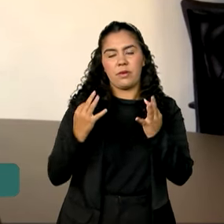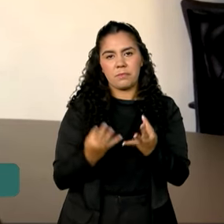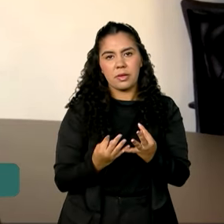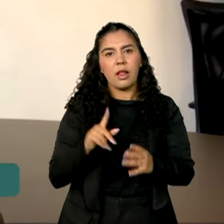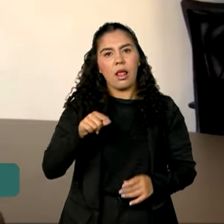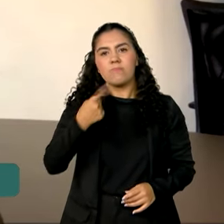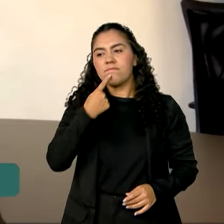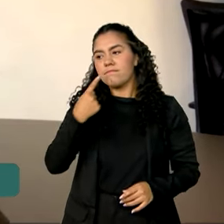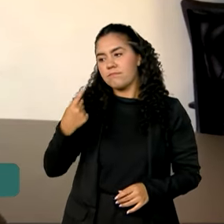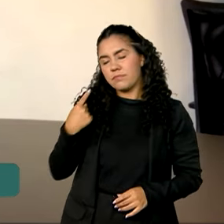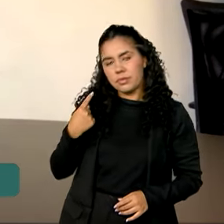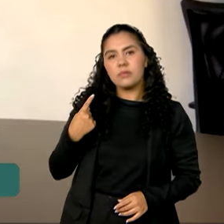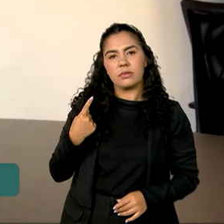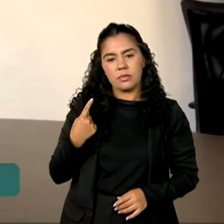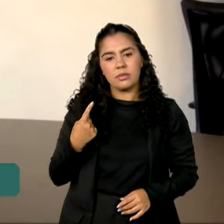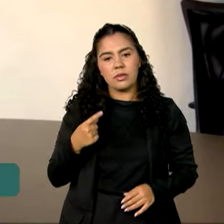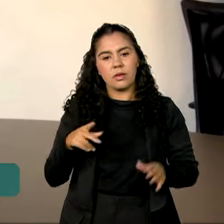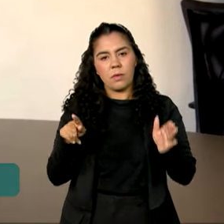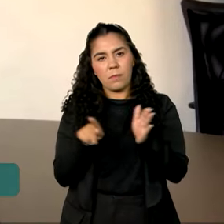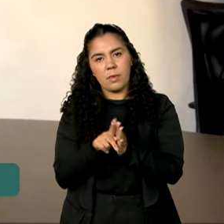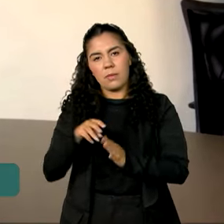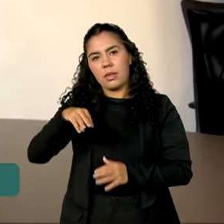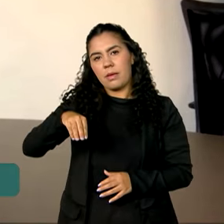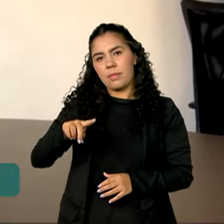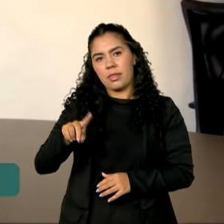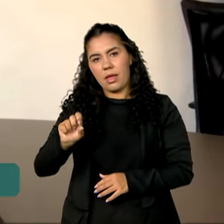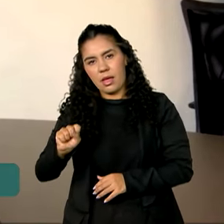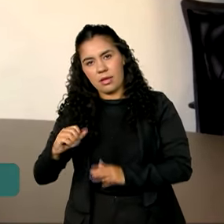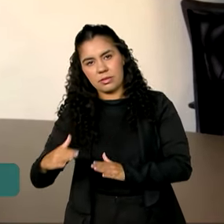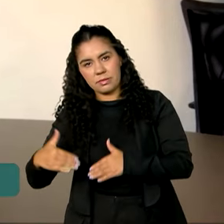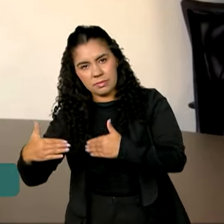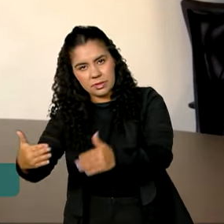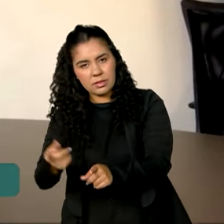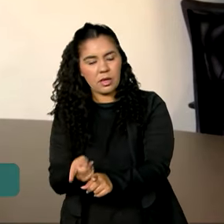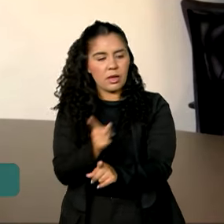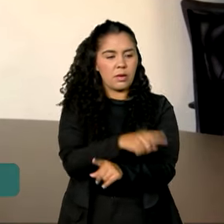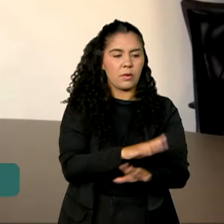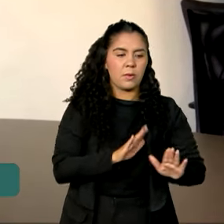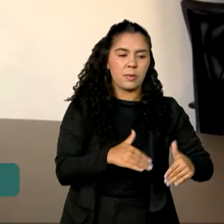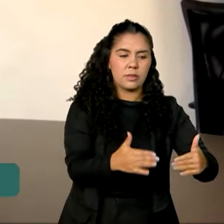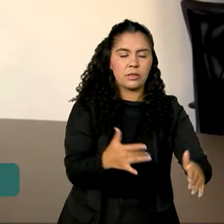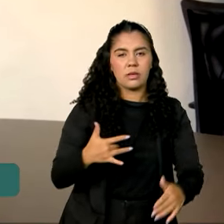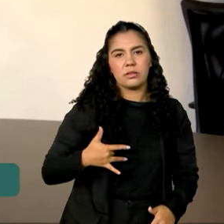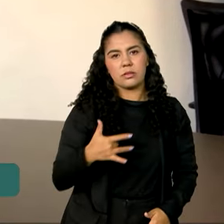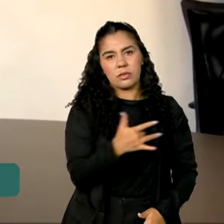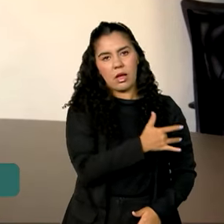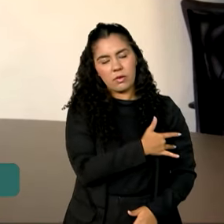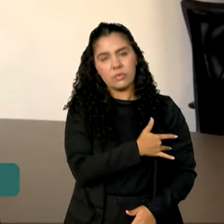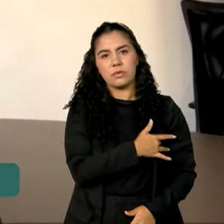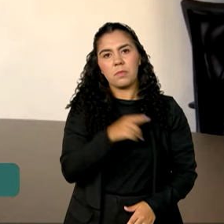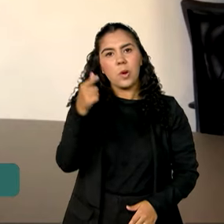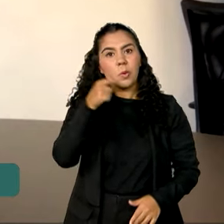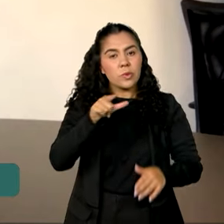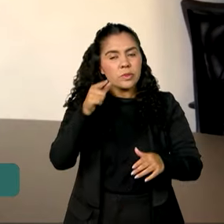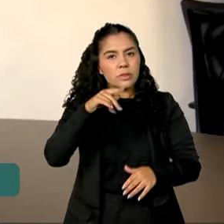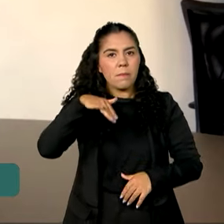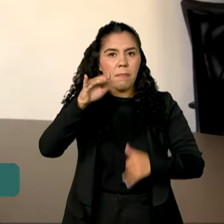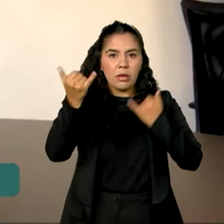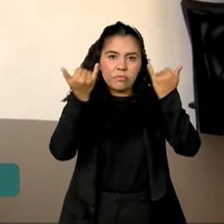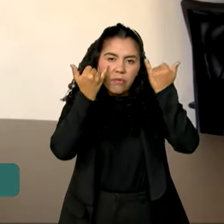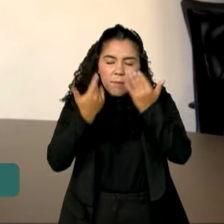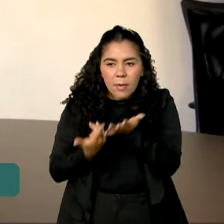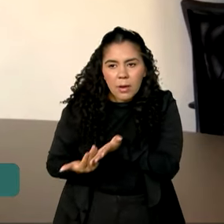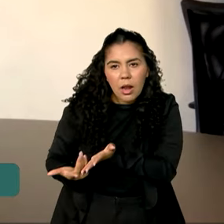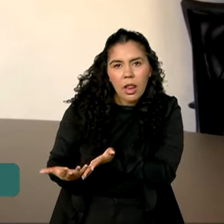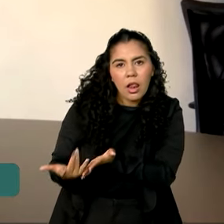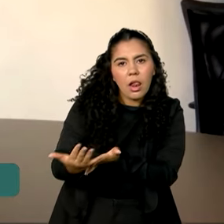recente, tanto do MDS quanto do Ministério da Saúde, para que as equipes de saúde da família tenham melhor essa informação. E cada vez mais